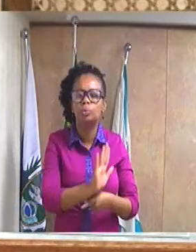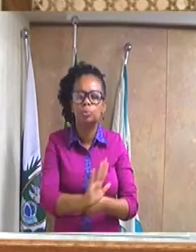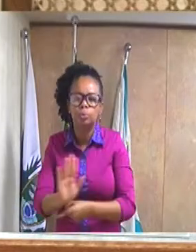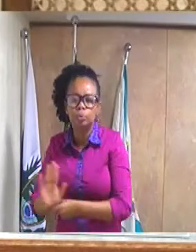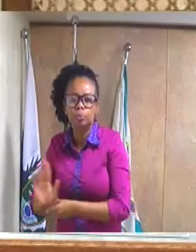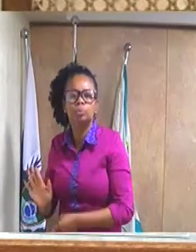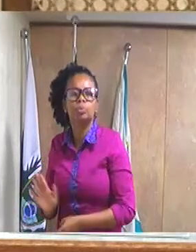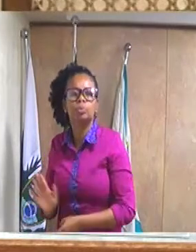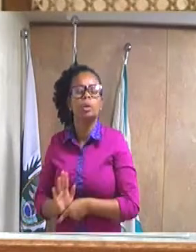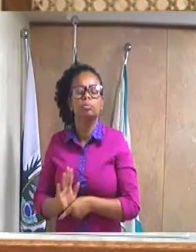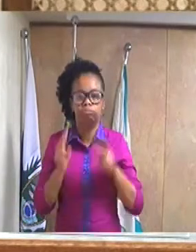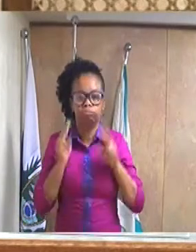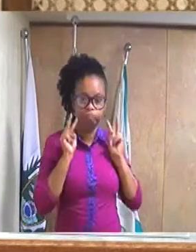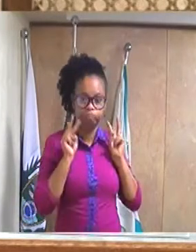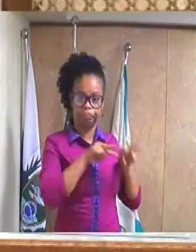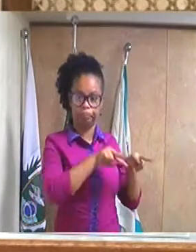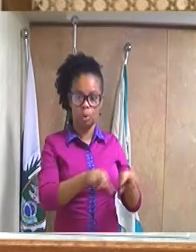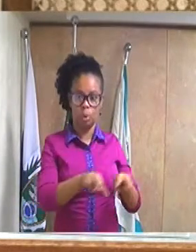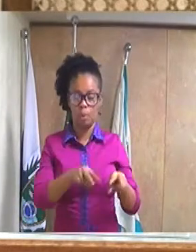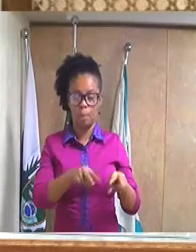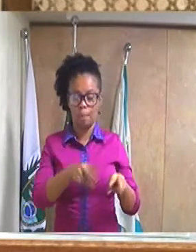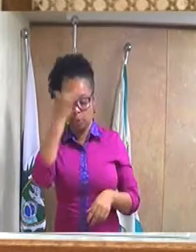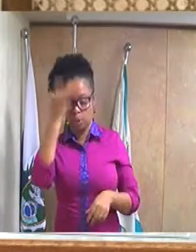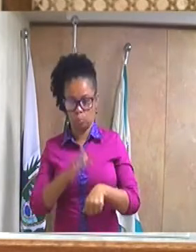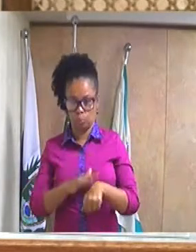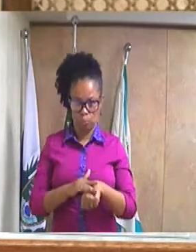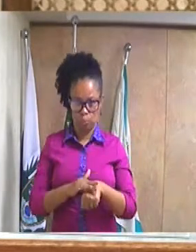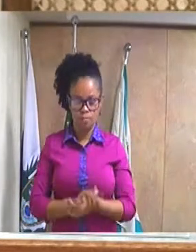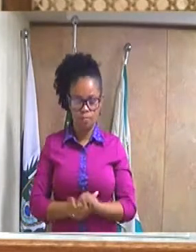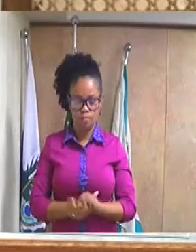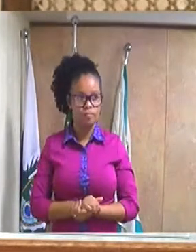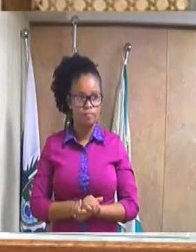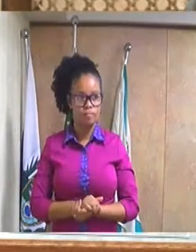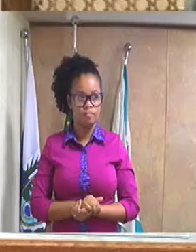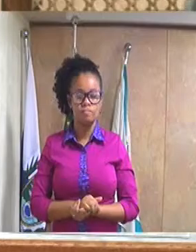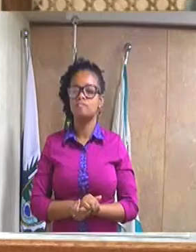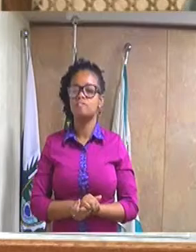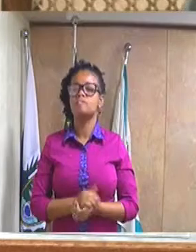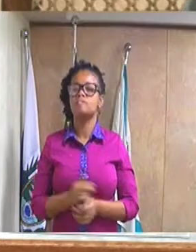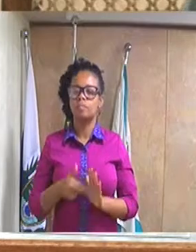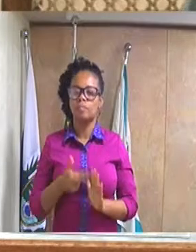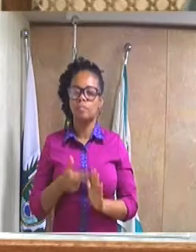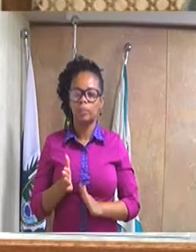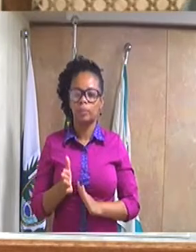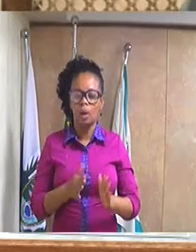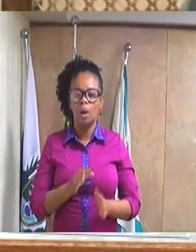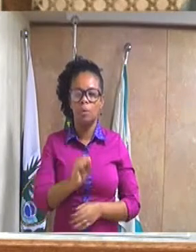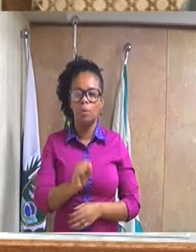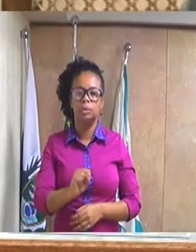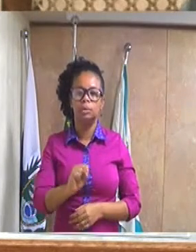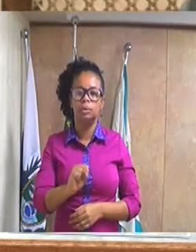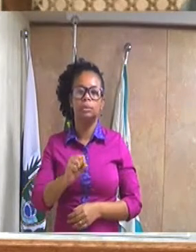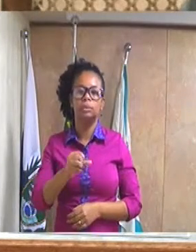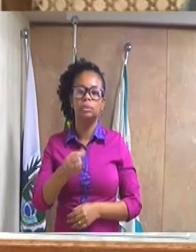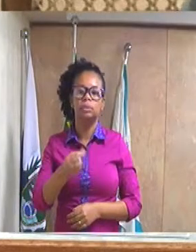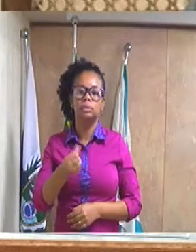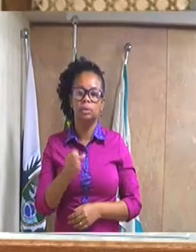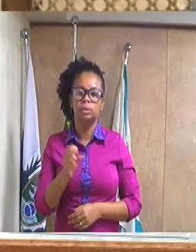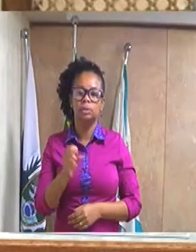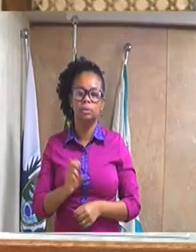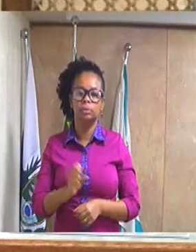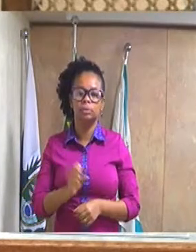os enfermos. Requerimento número 865, 2019.